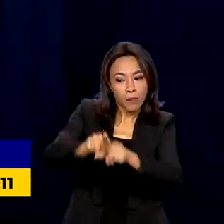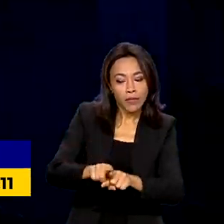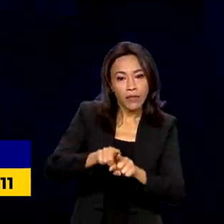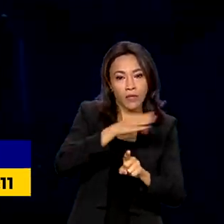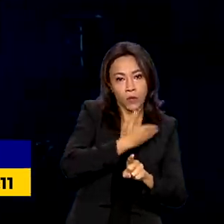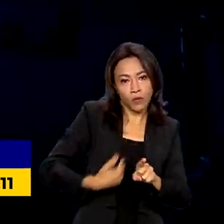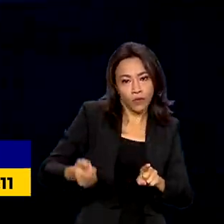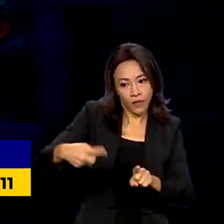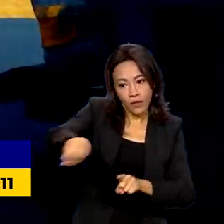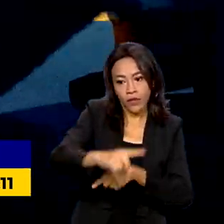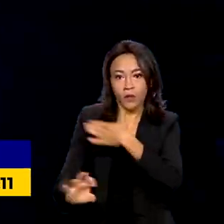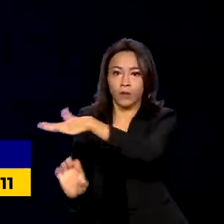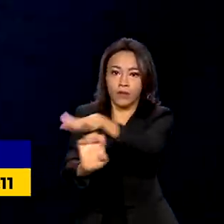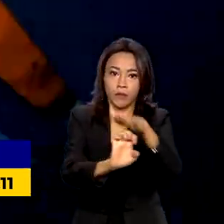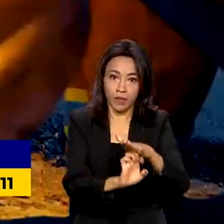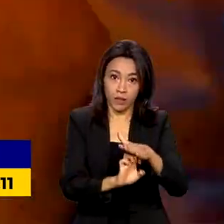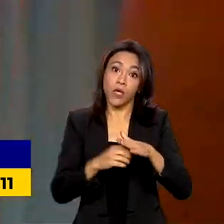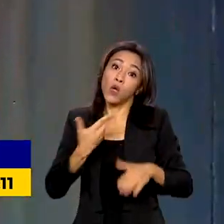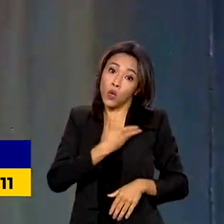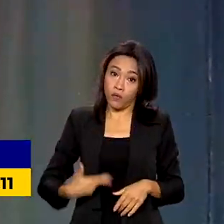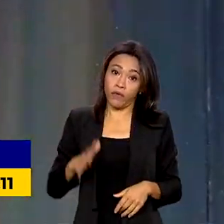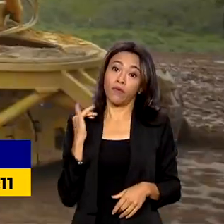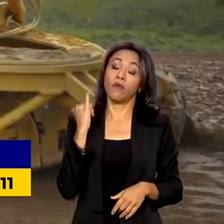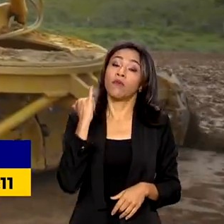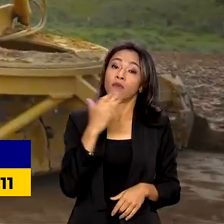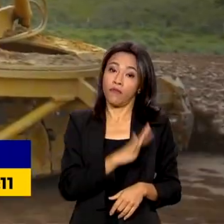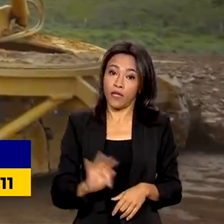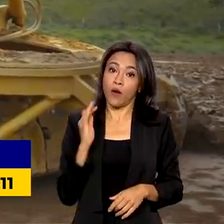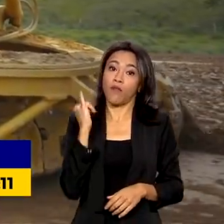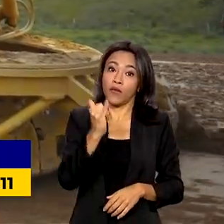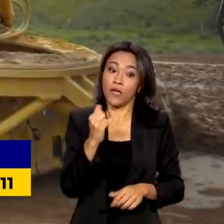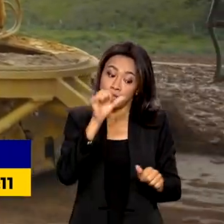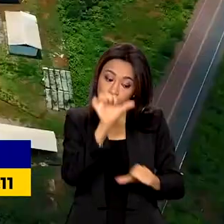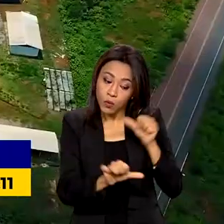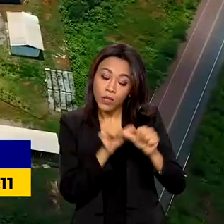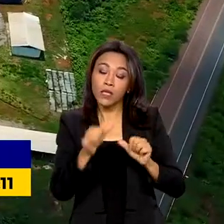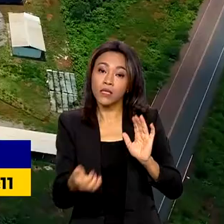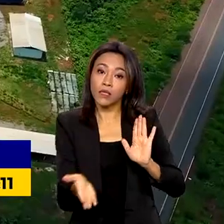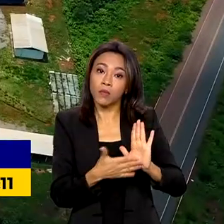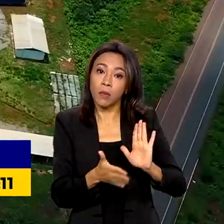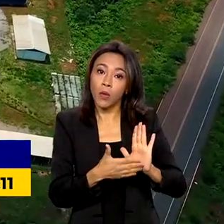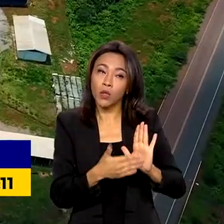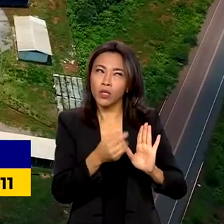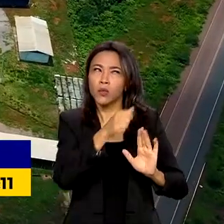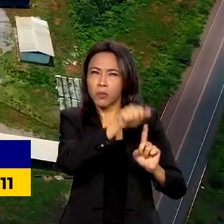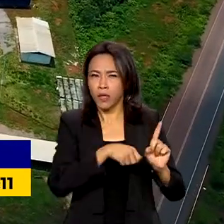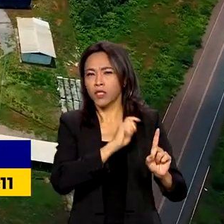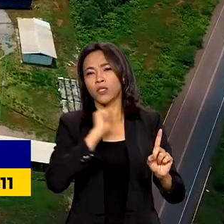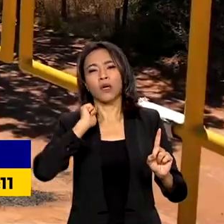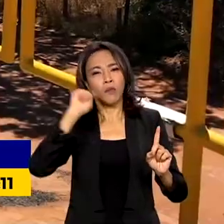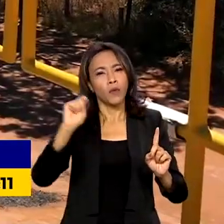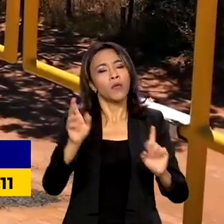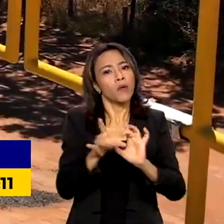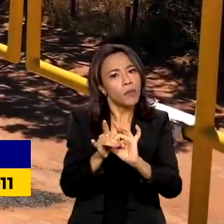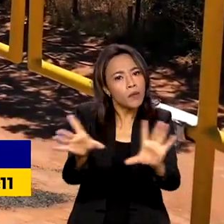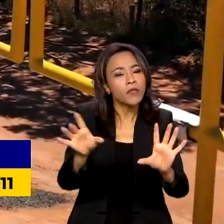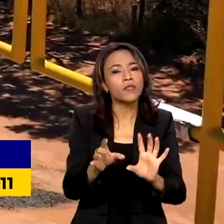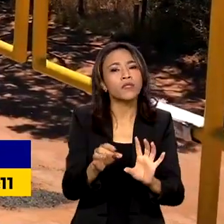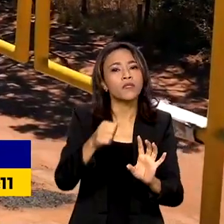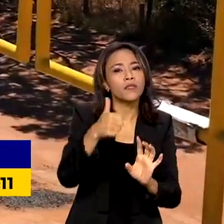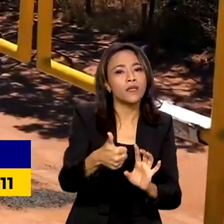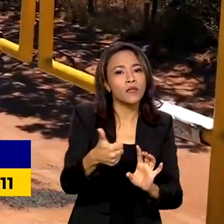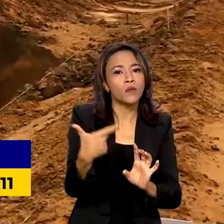-privadas. Segundo o governo federal, as alterações propostas em abril iriam permitir investimentos de